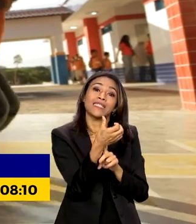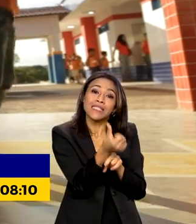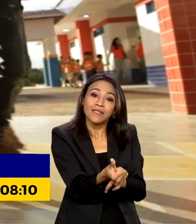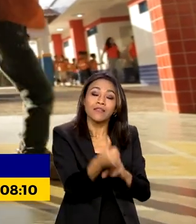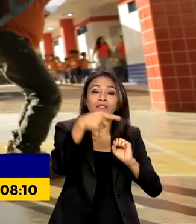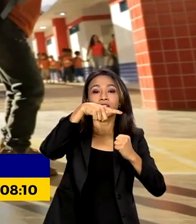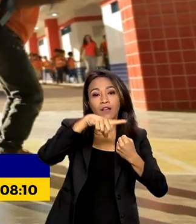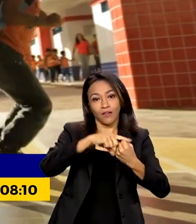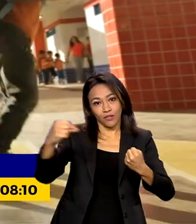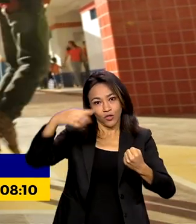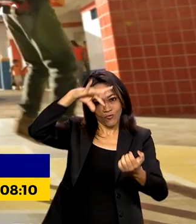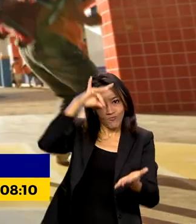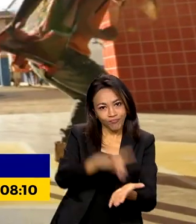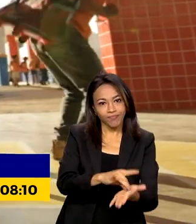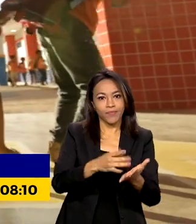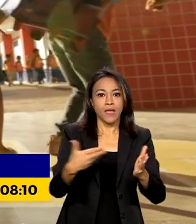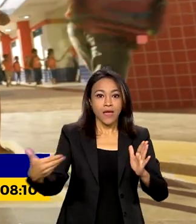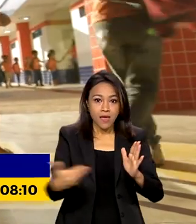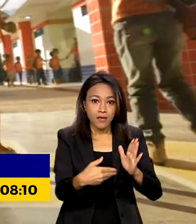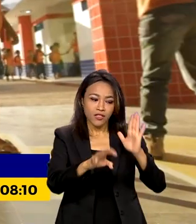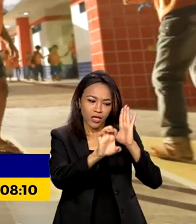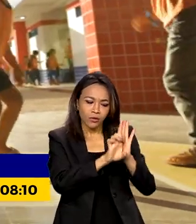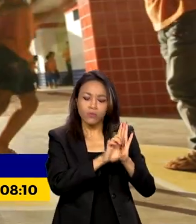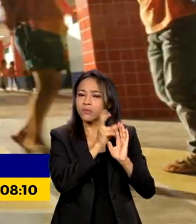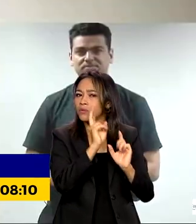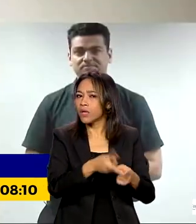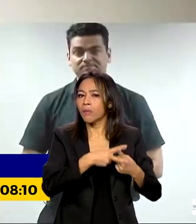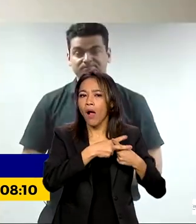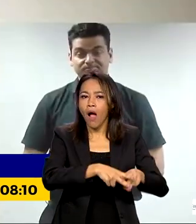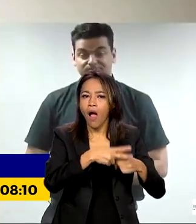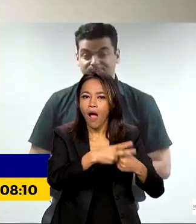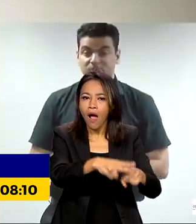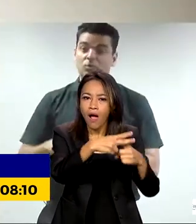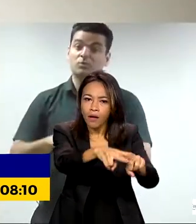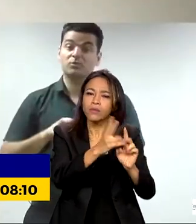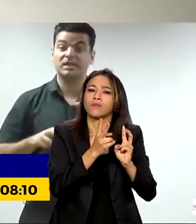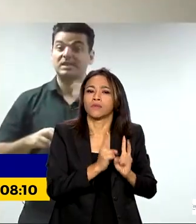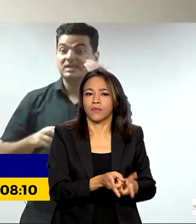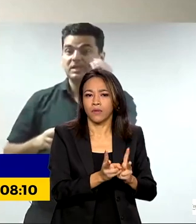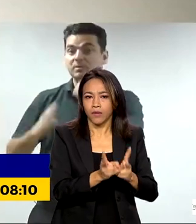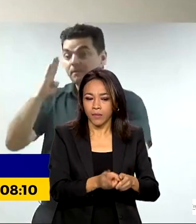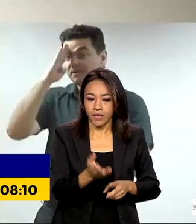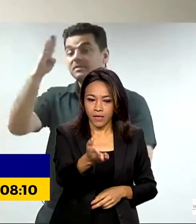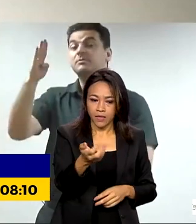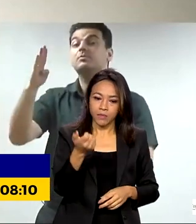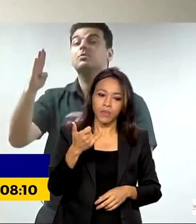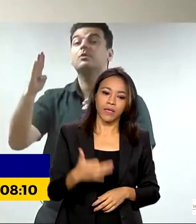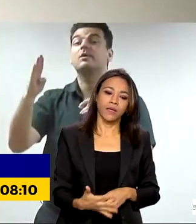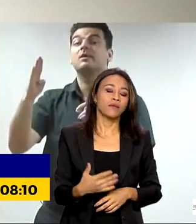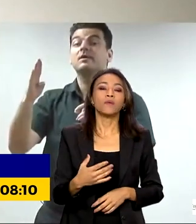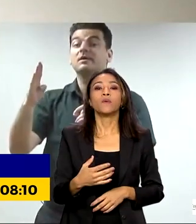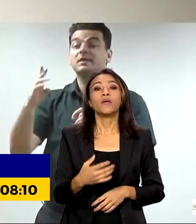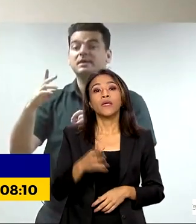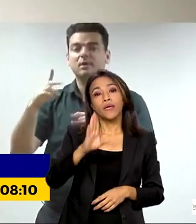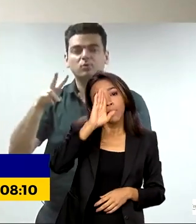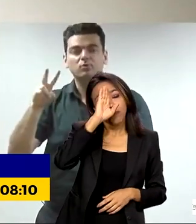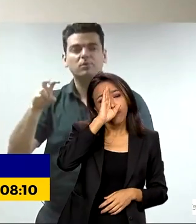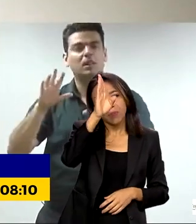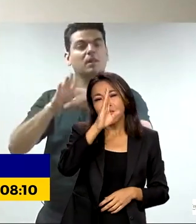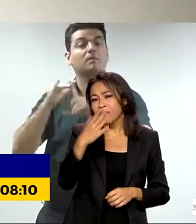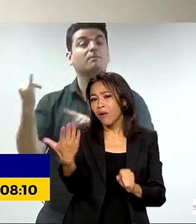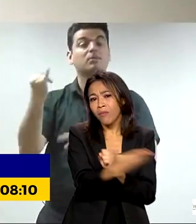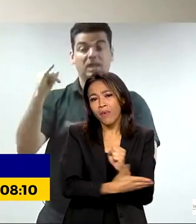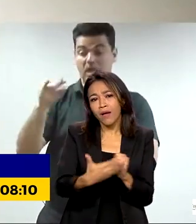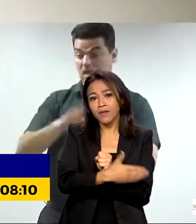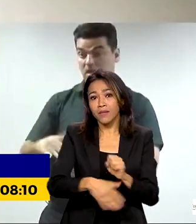o Estatuto está em constante atualização. Ele resgata o princípio, que é absolutamente fundamental, de que crianças